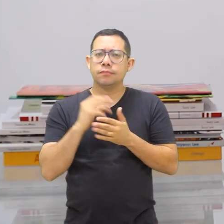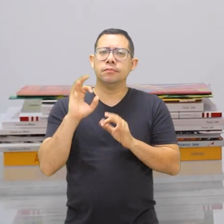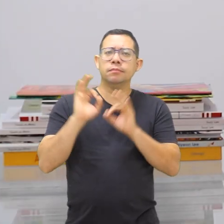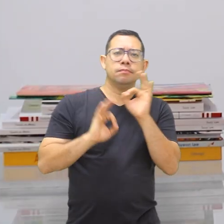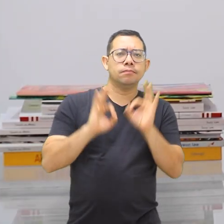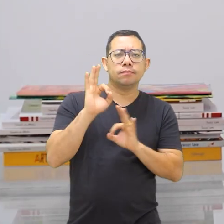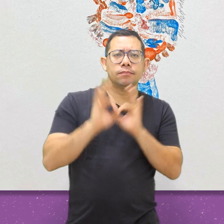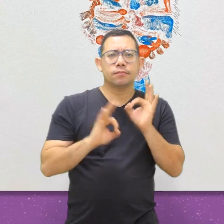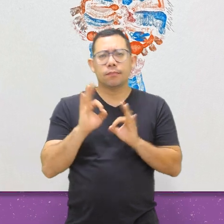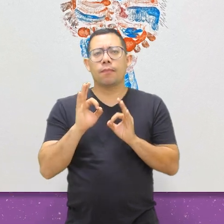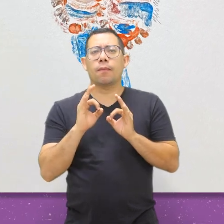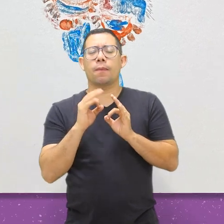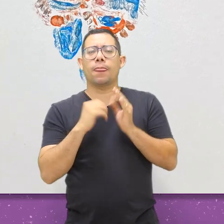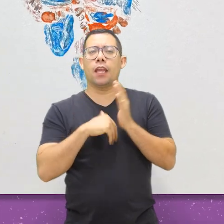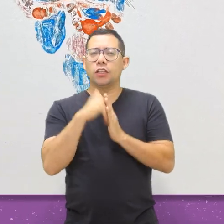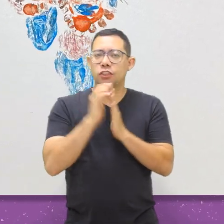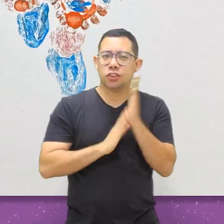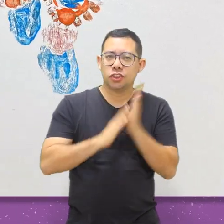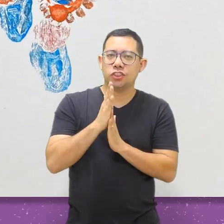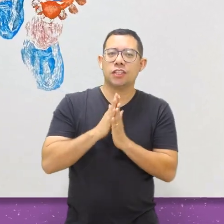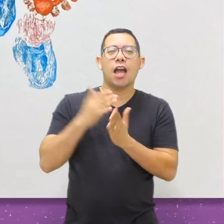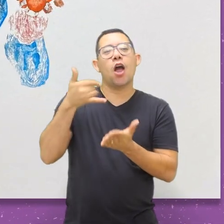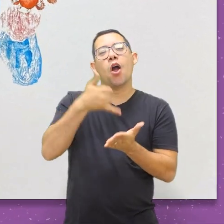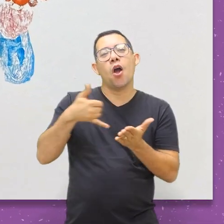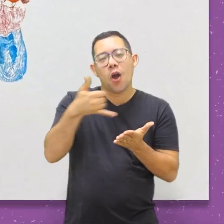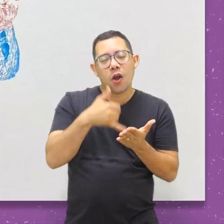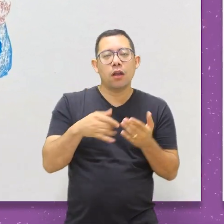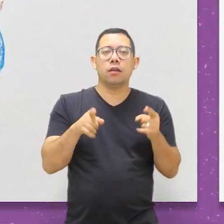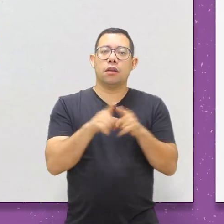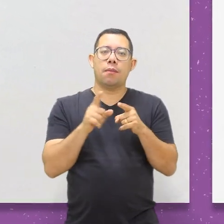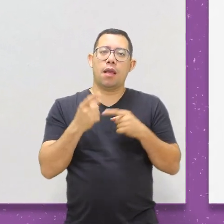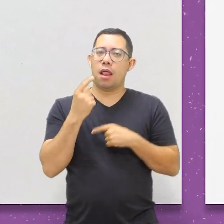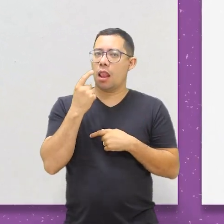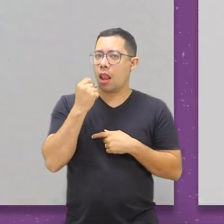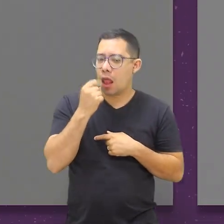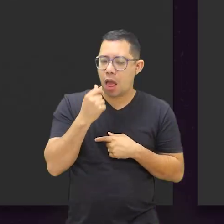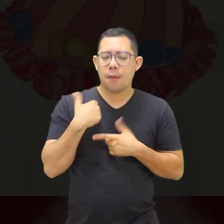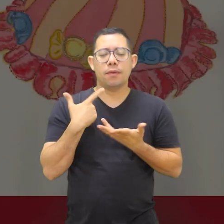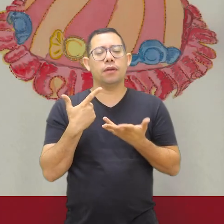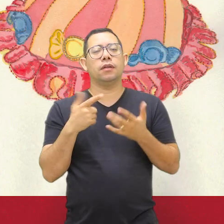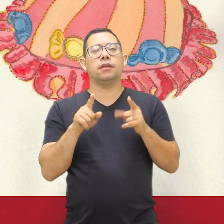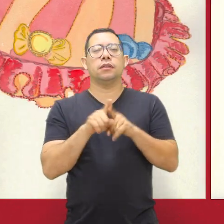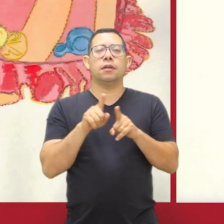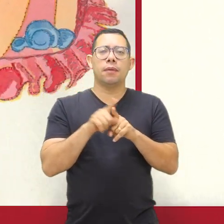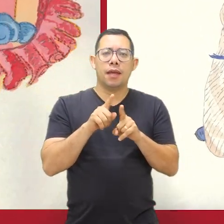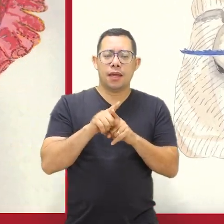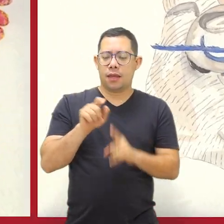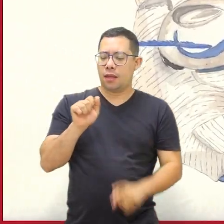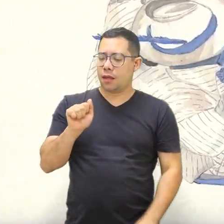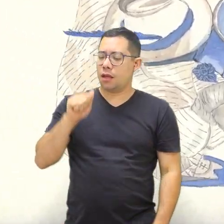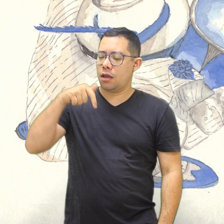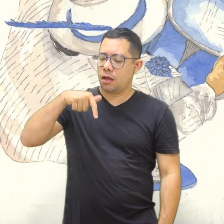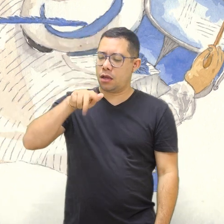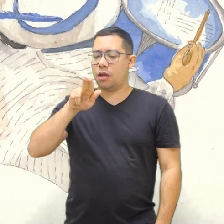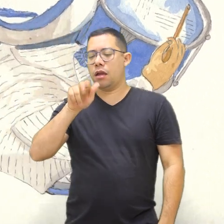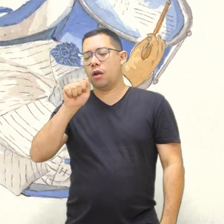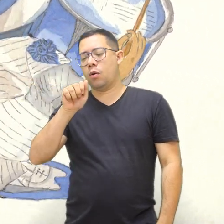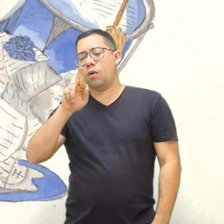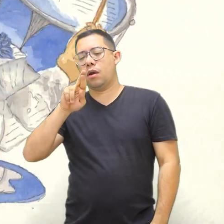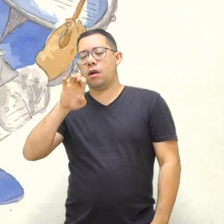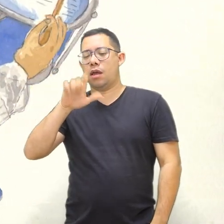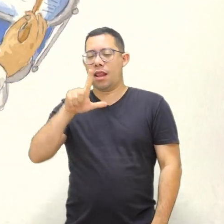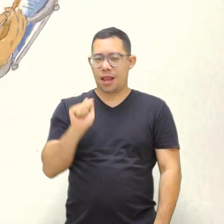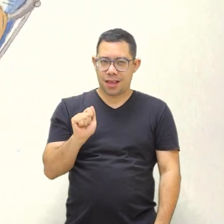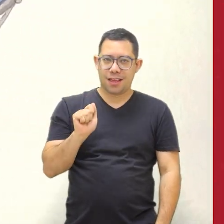fazendo algumas monotipias com tinta óleo. Eu também fiz algumas ilustrações com lápis de cor, carimbos de borracha e aquarela. Eu sempre